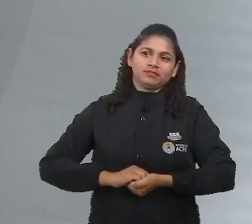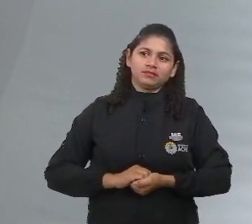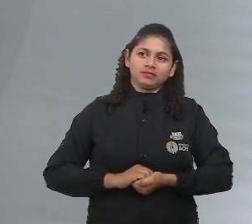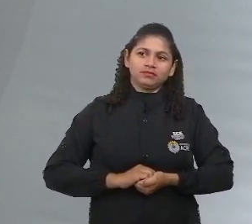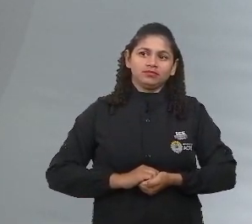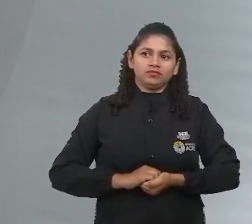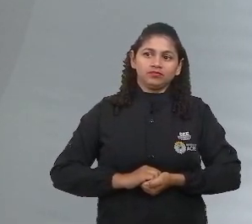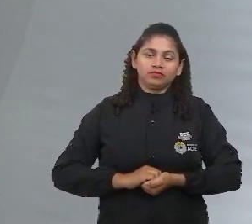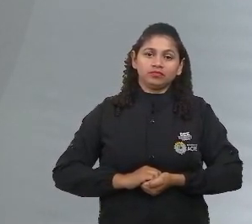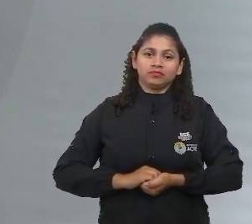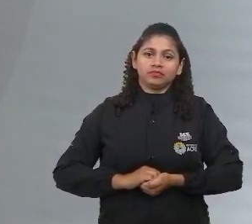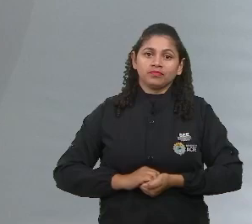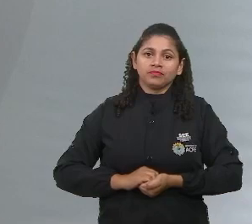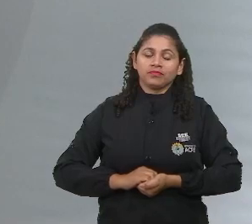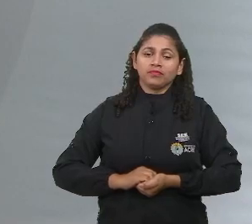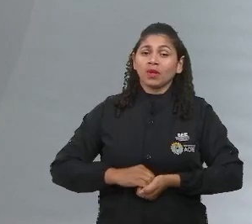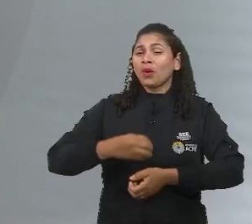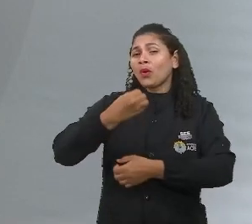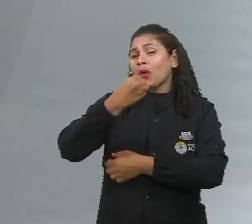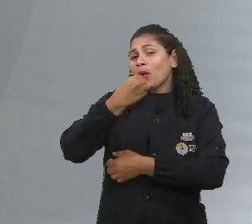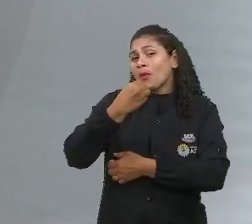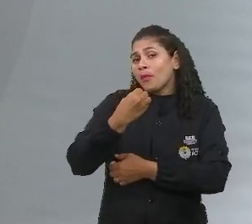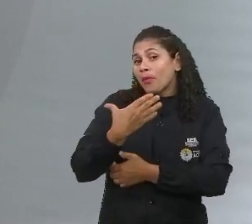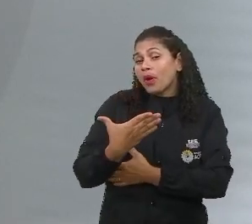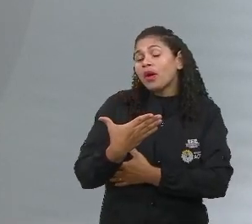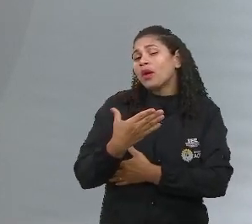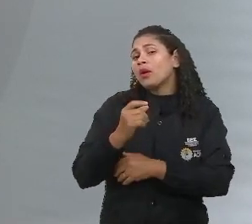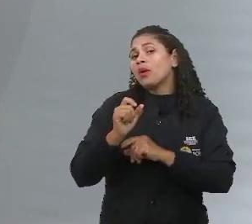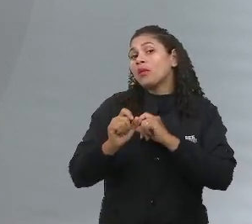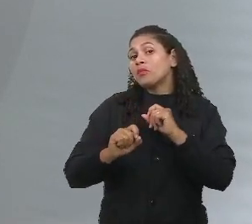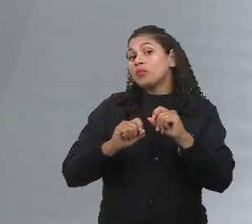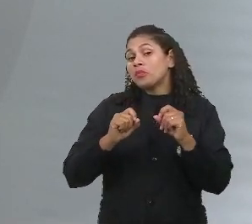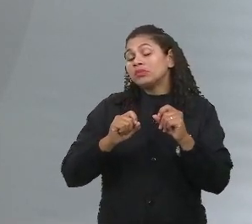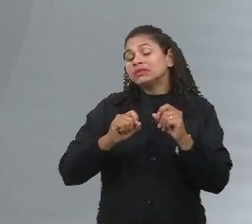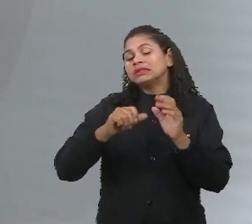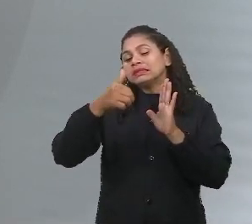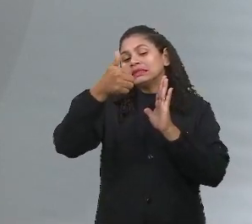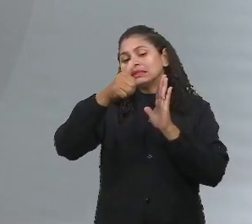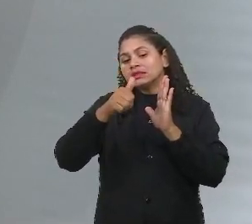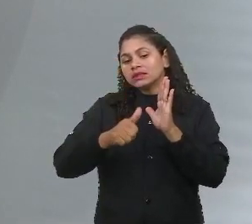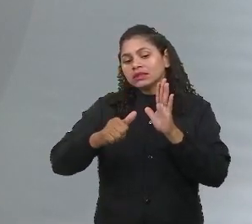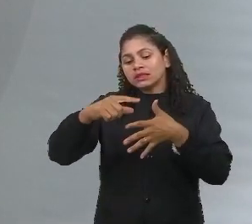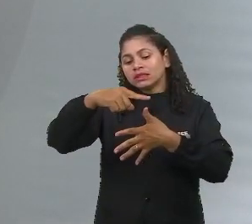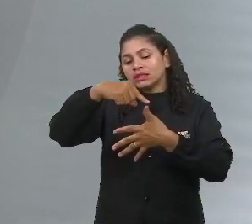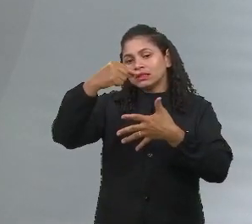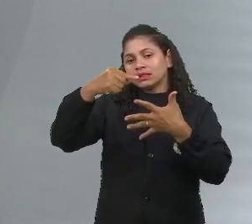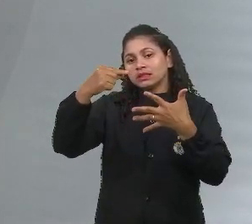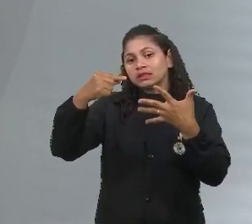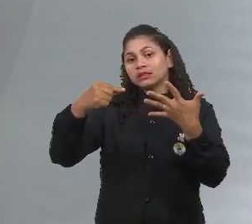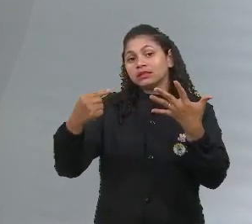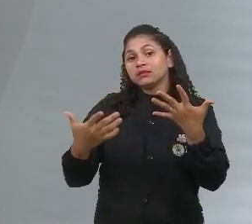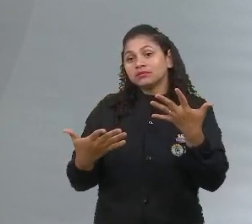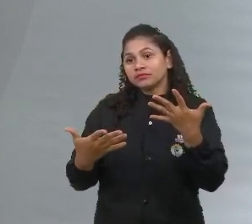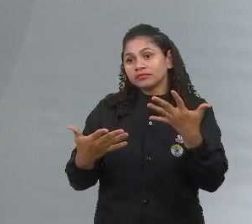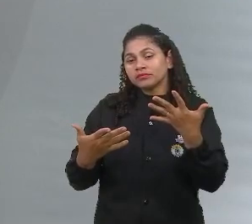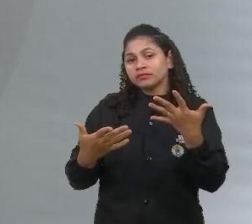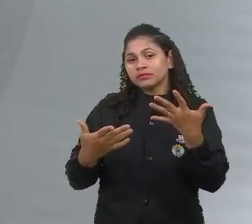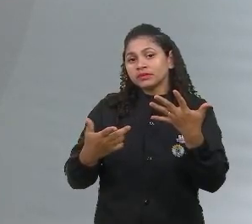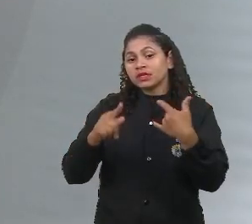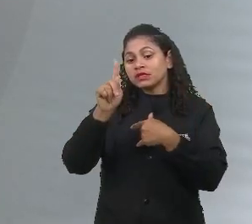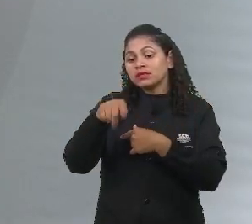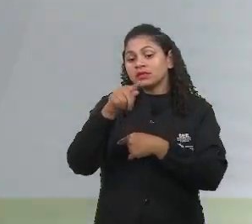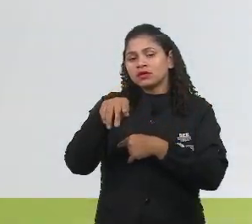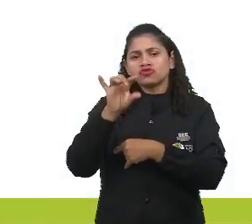Sobre os benefícios da atividade física. Analise as alternativas abaixo e é para marcar só a correta.